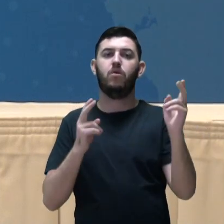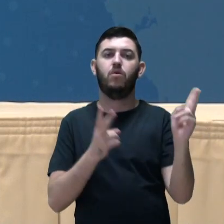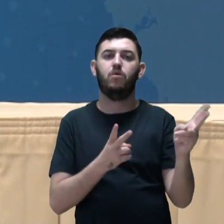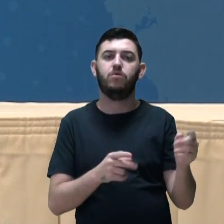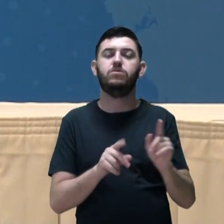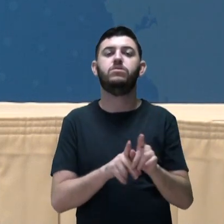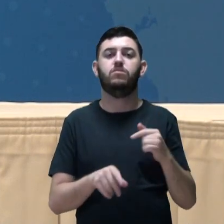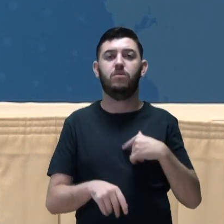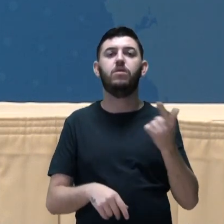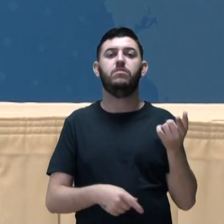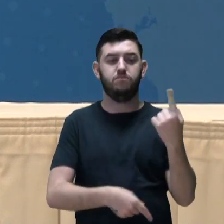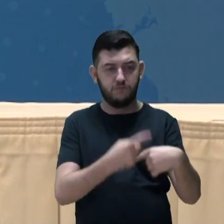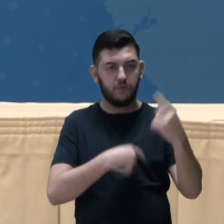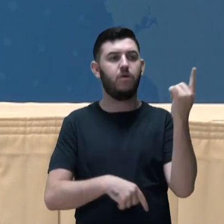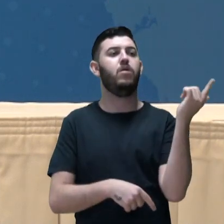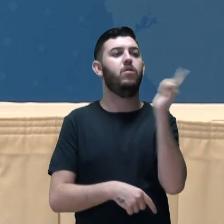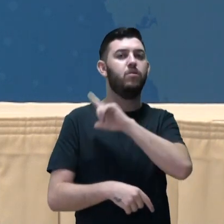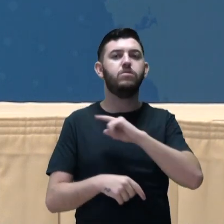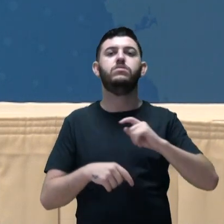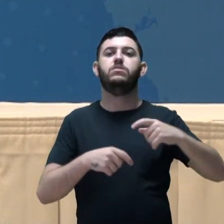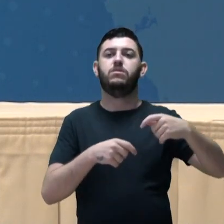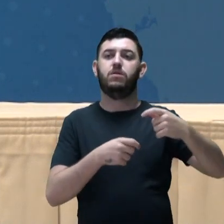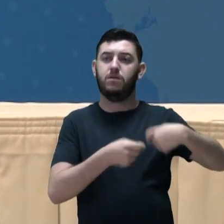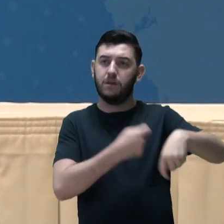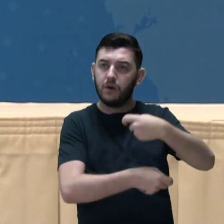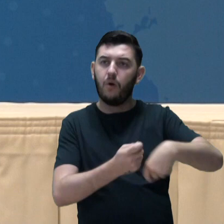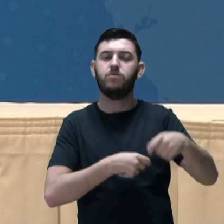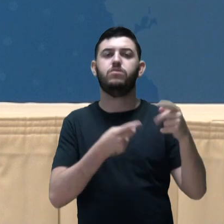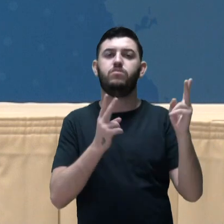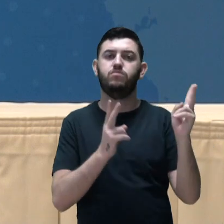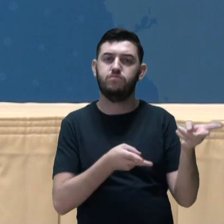negócio tenha condições de permanecer como um negócio